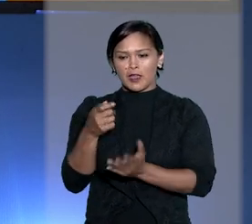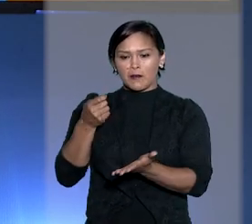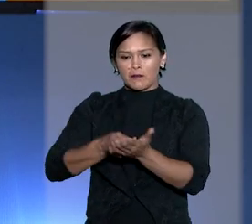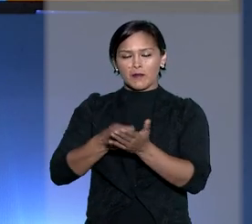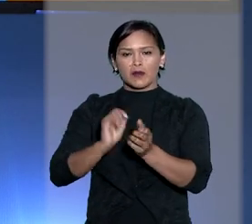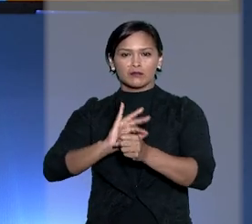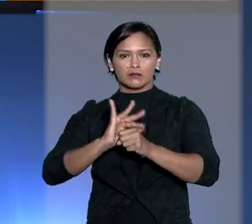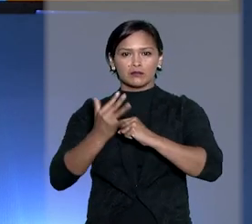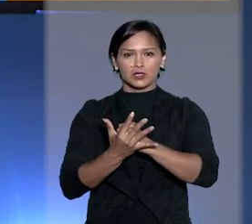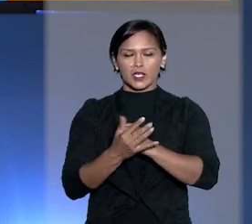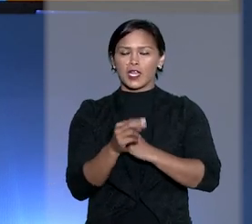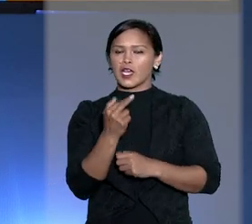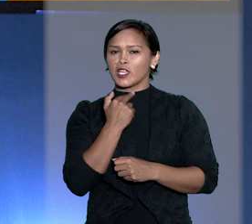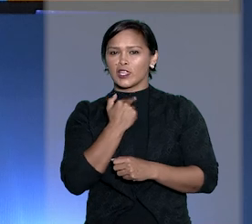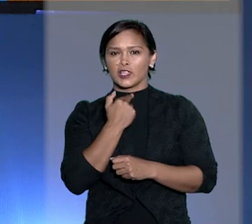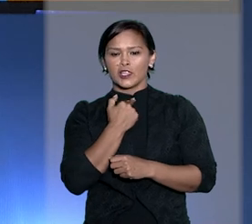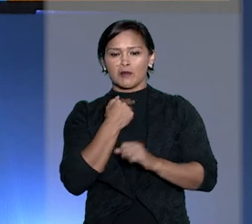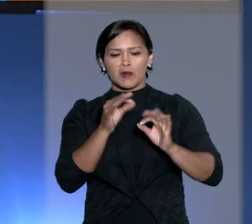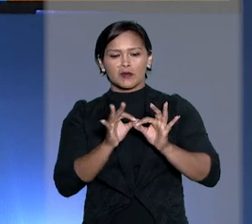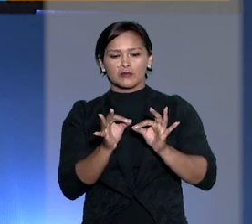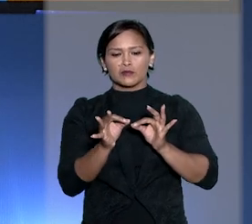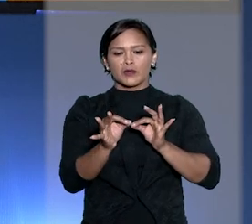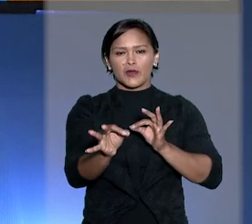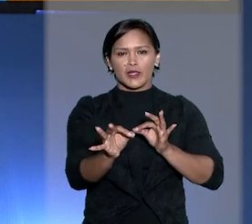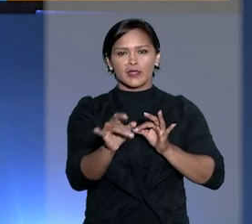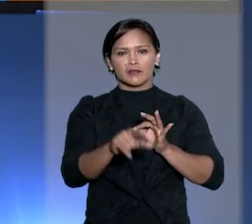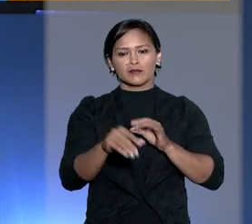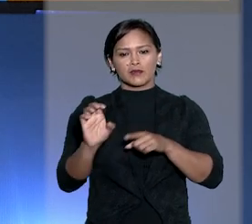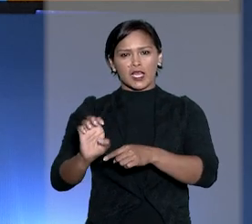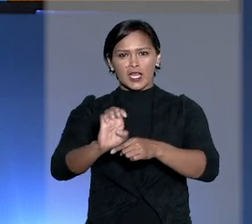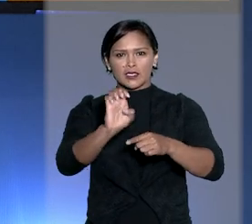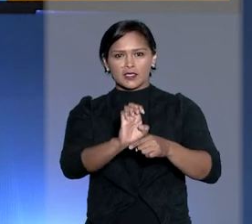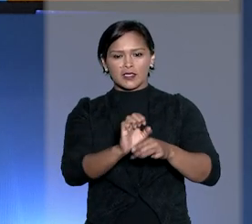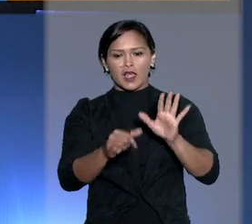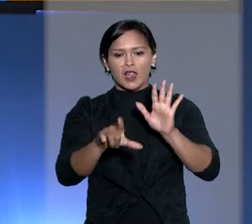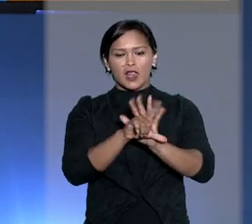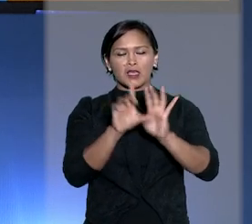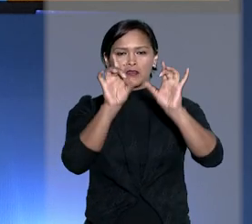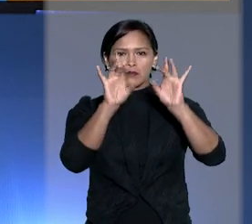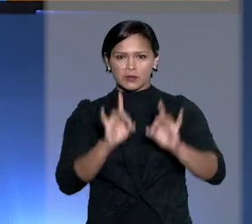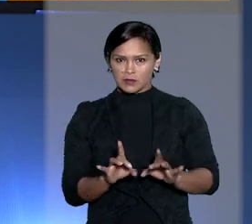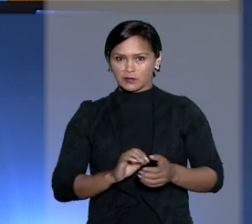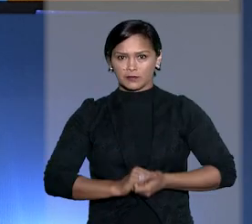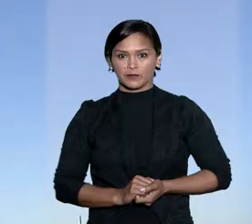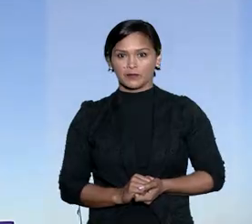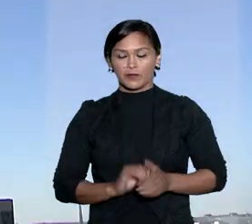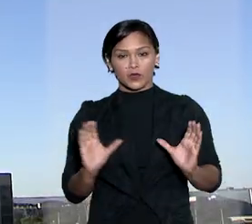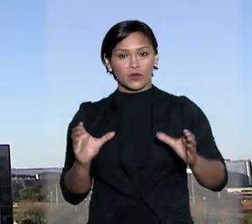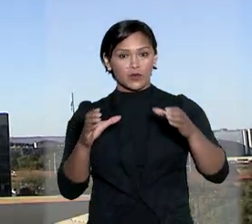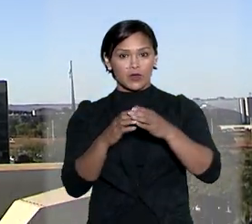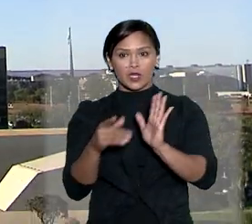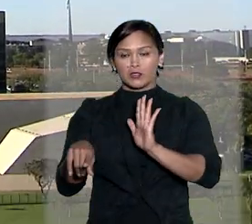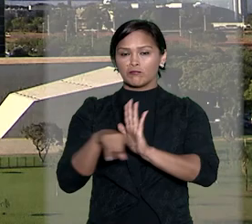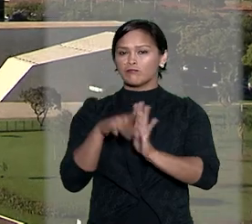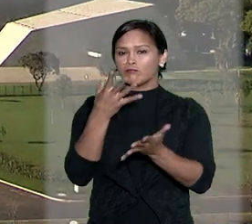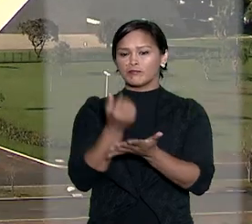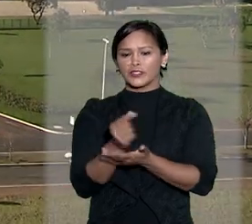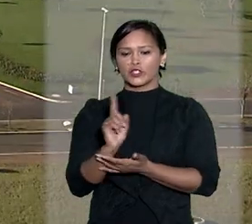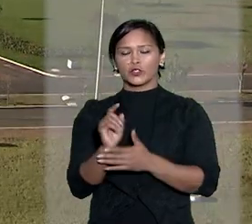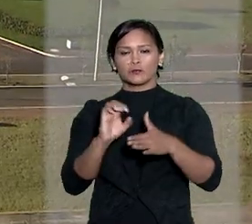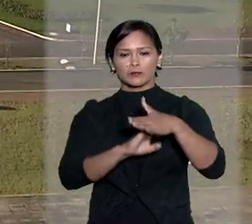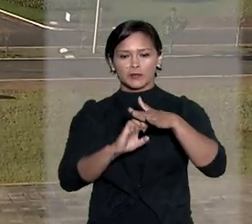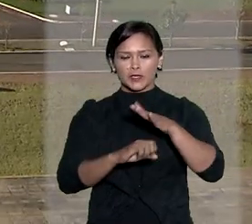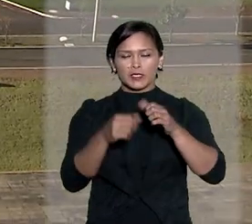compensar pandemia não podem ser estendidos a estados sem lei específica. O colegiado negou o